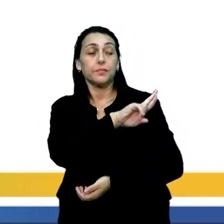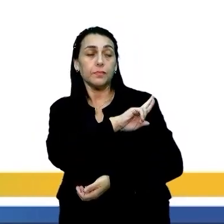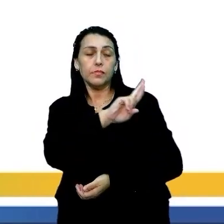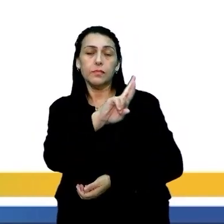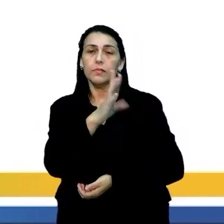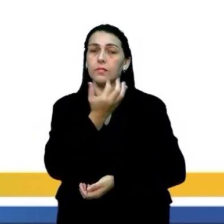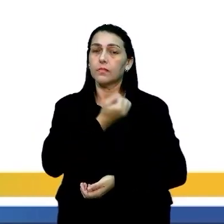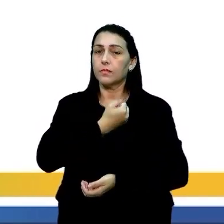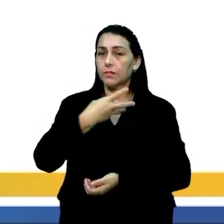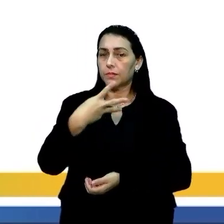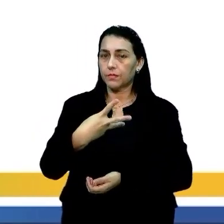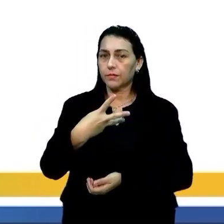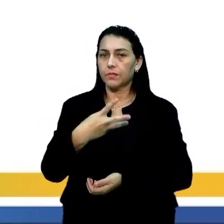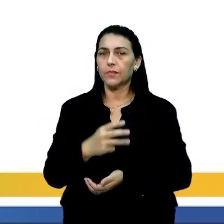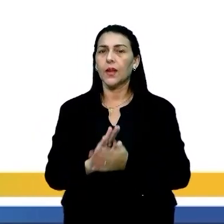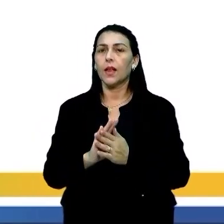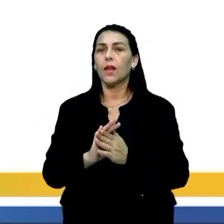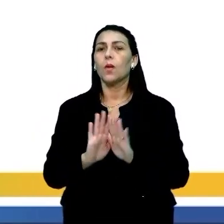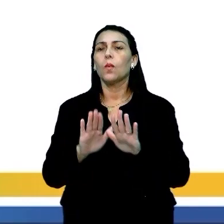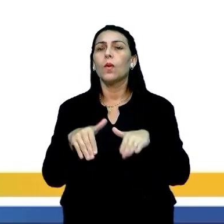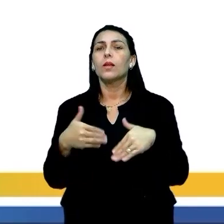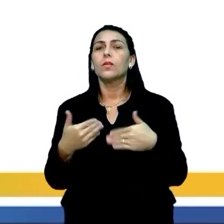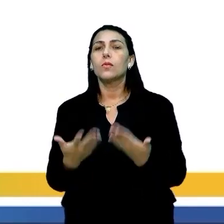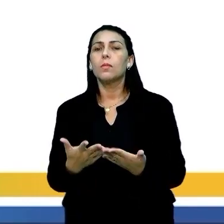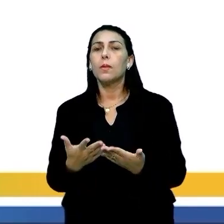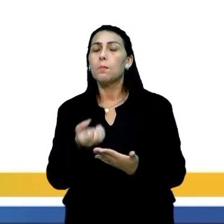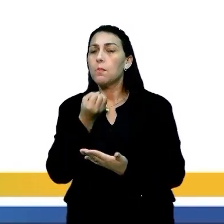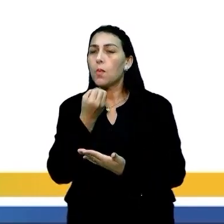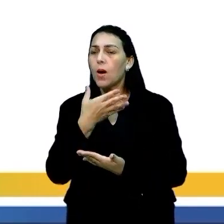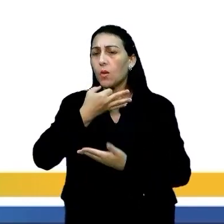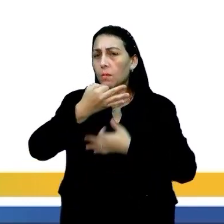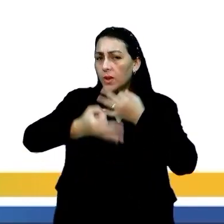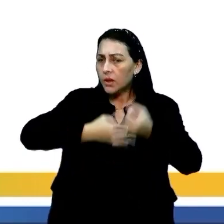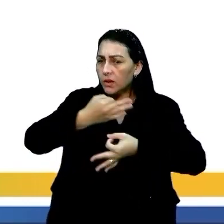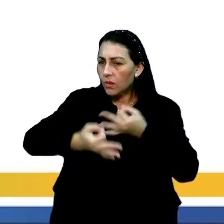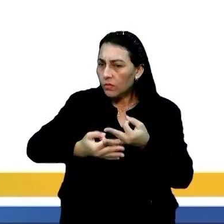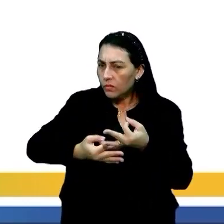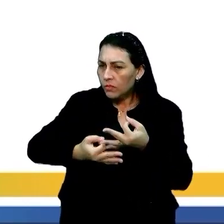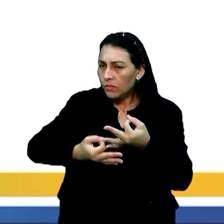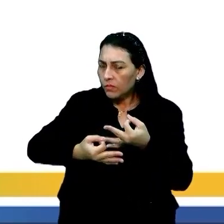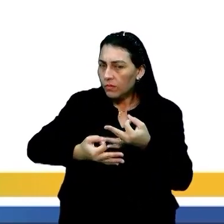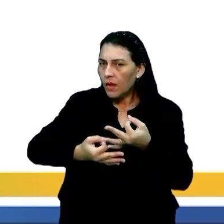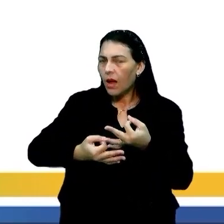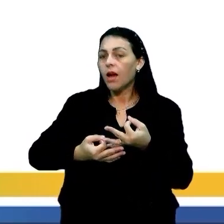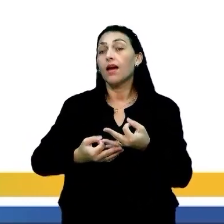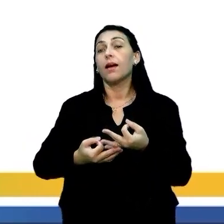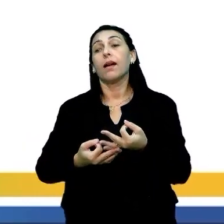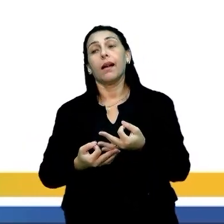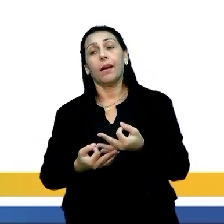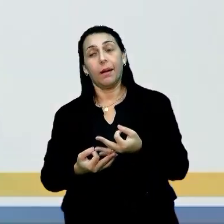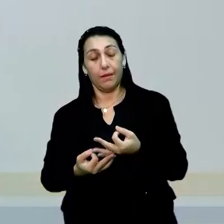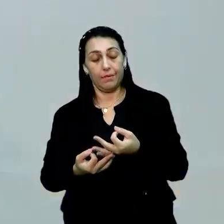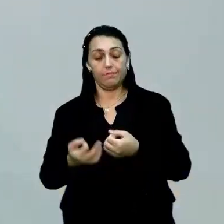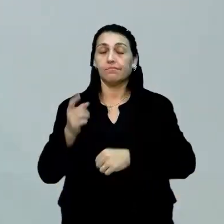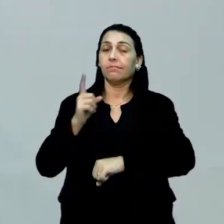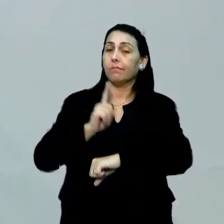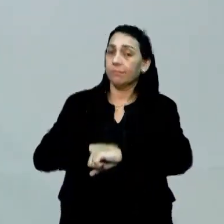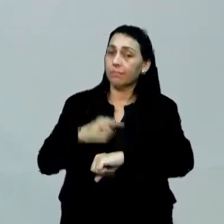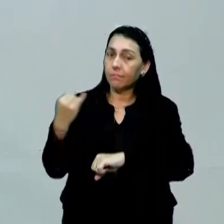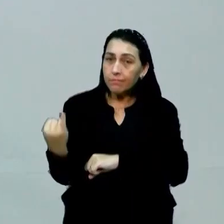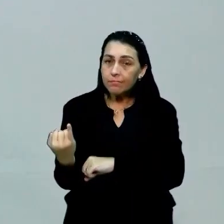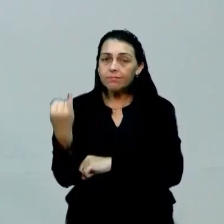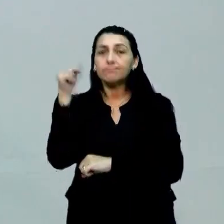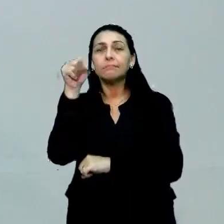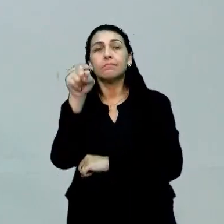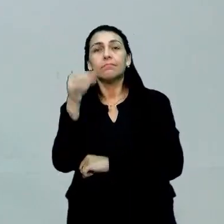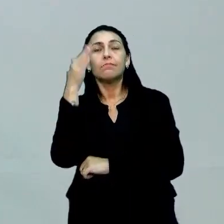Competência 3. Quanto vale uma boa argumentação? Ah, nesse momento, gente, é importante que